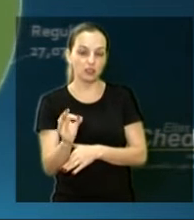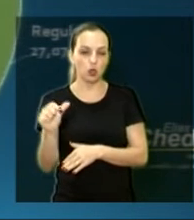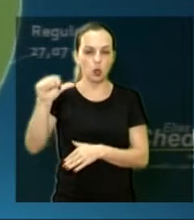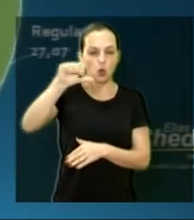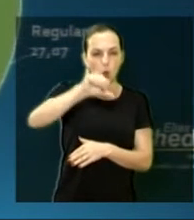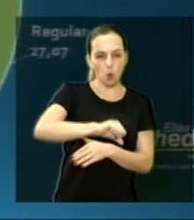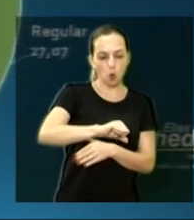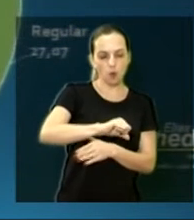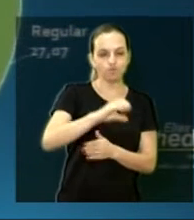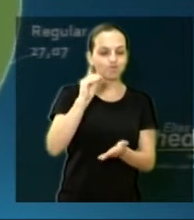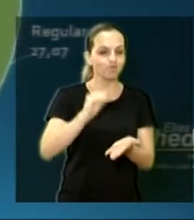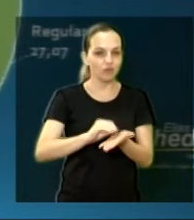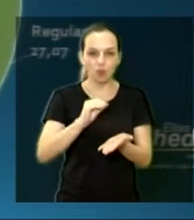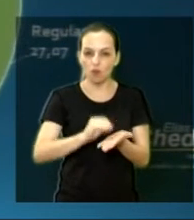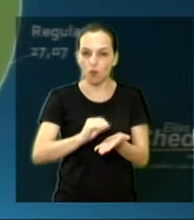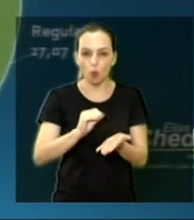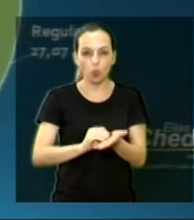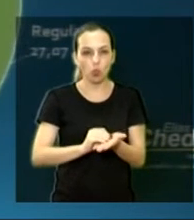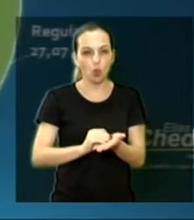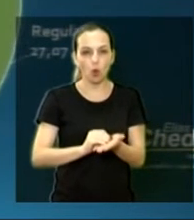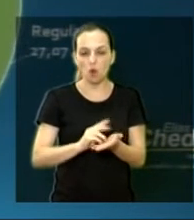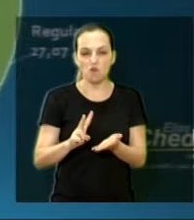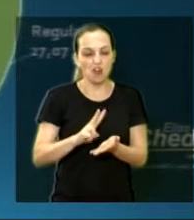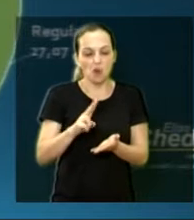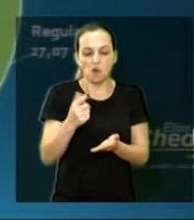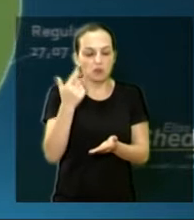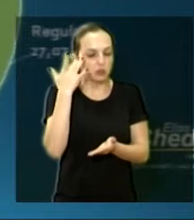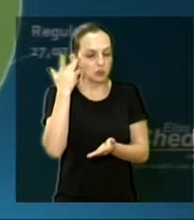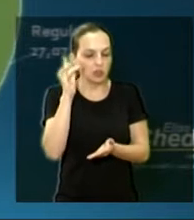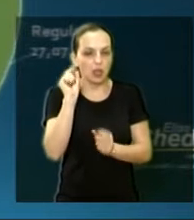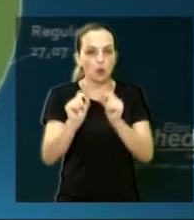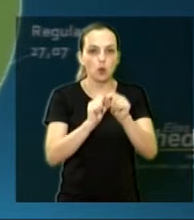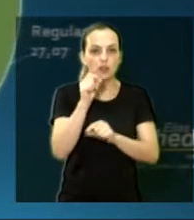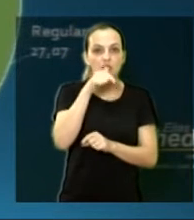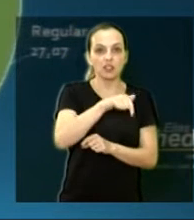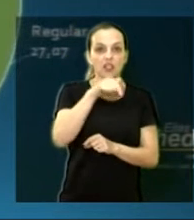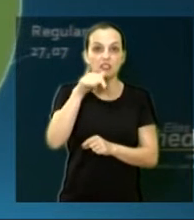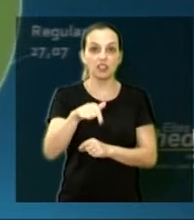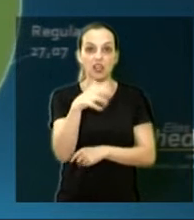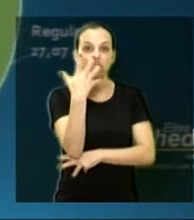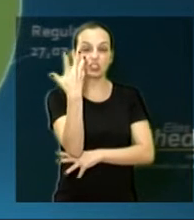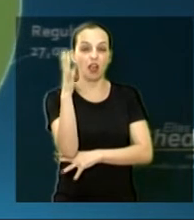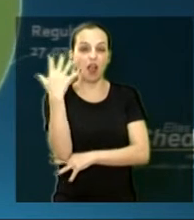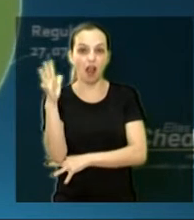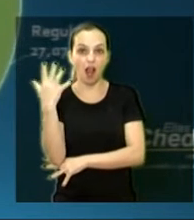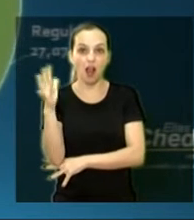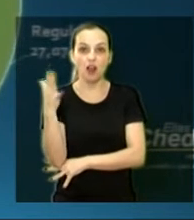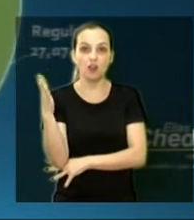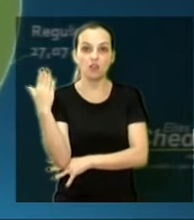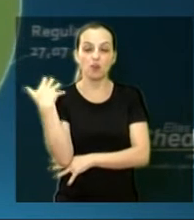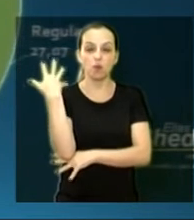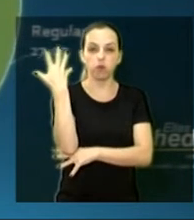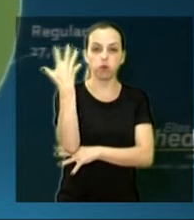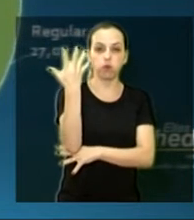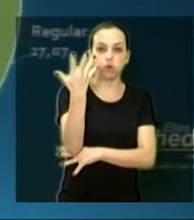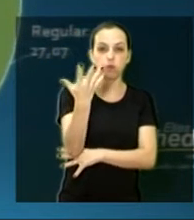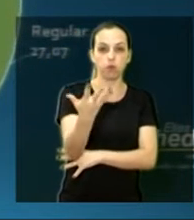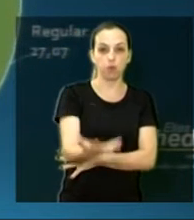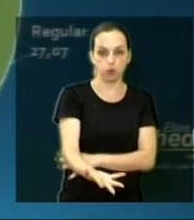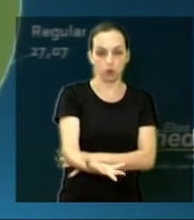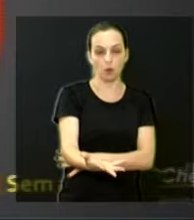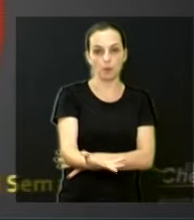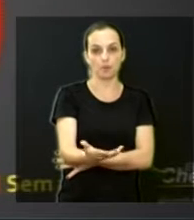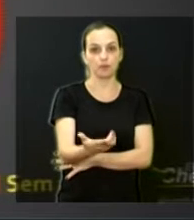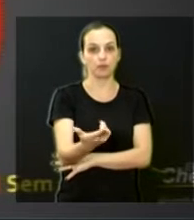faltou e 77 árvores consideradas mortas, não está